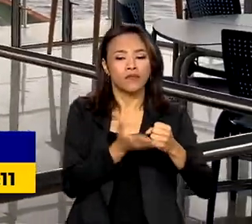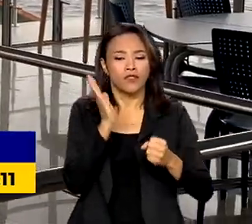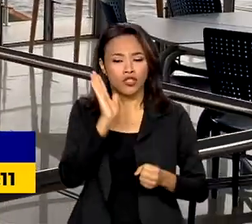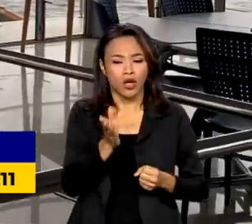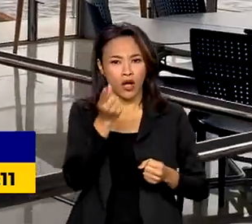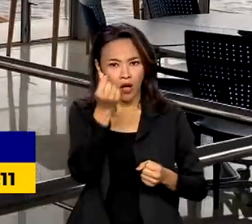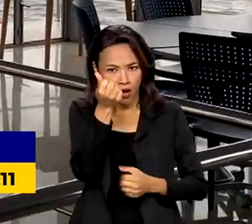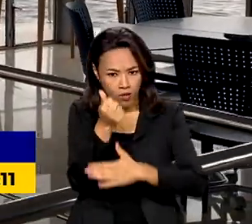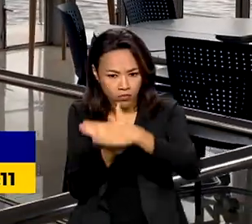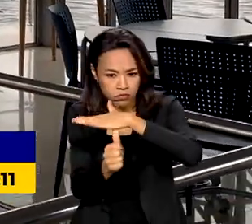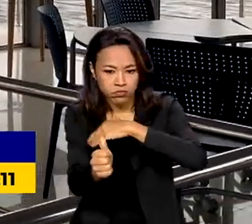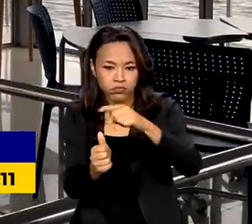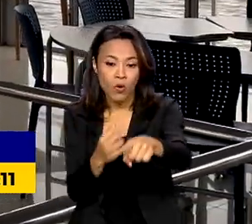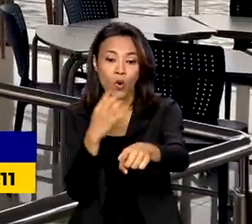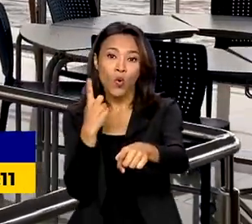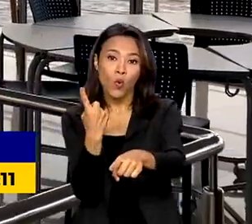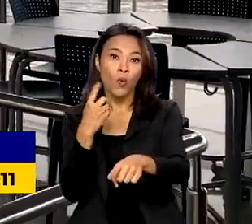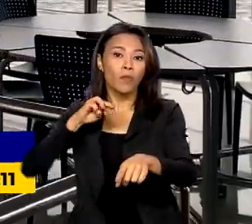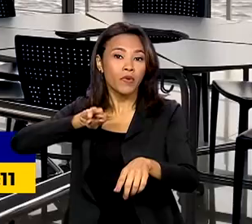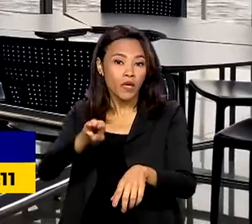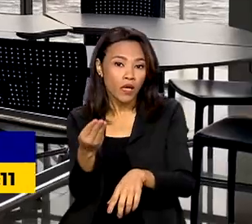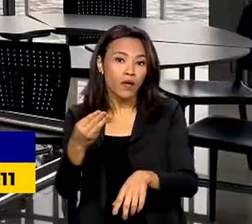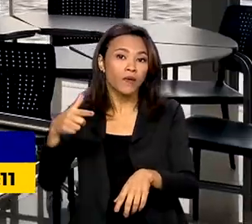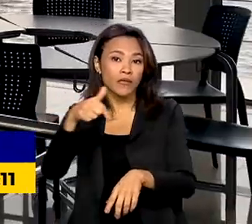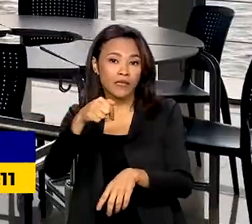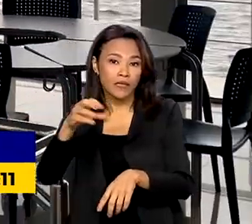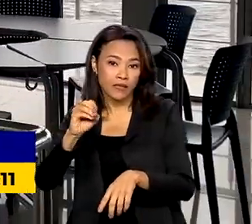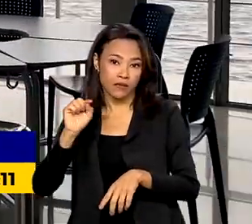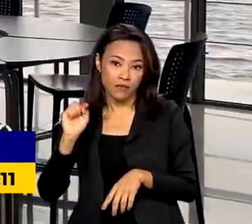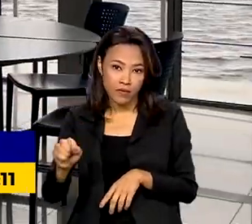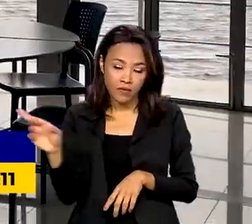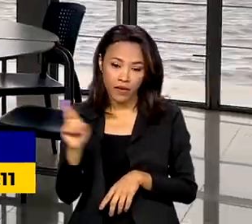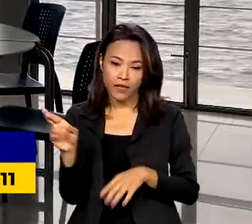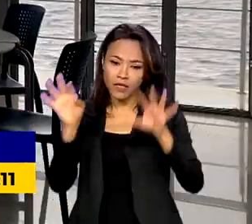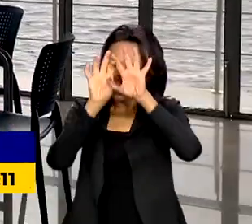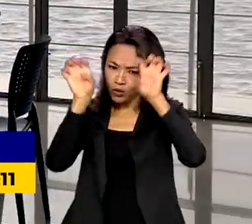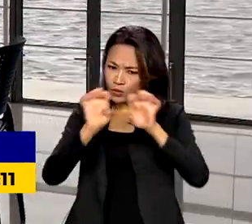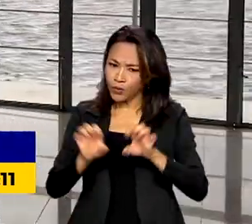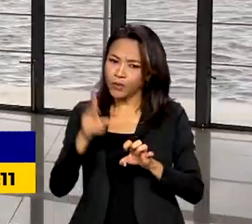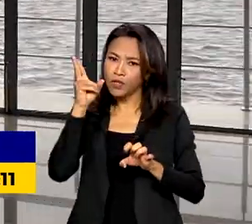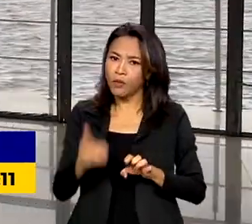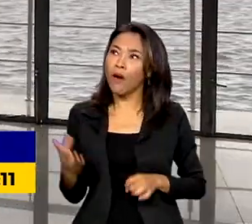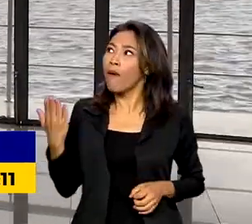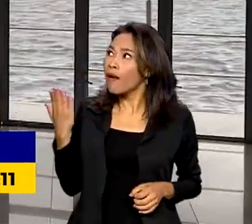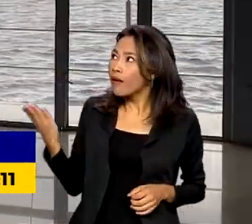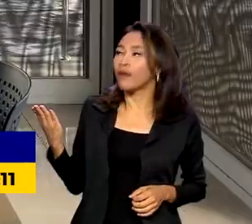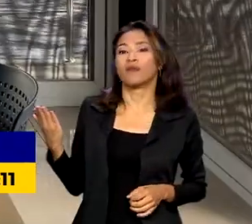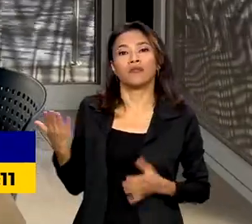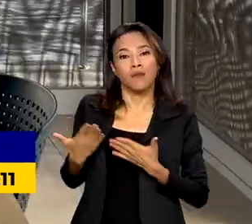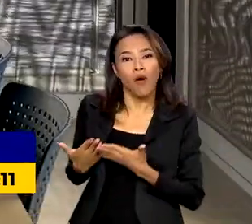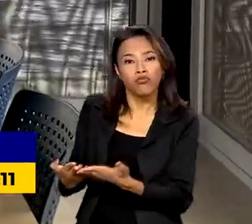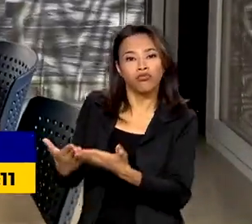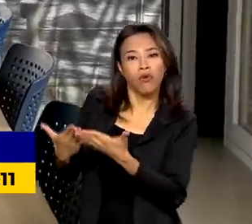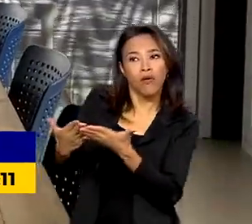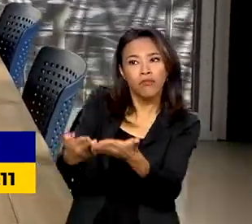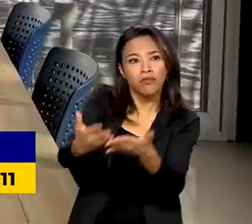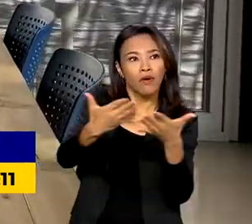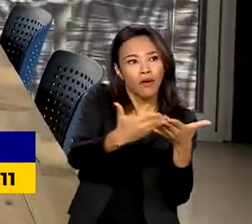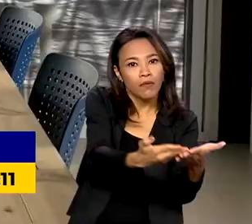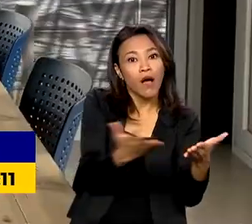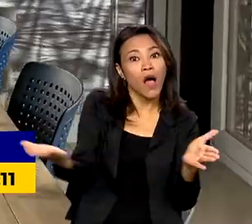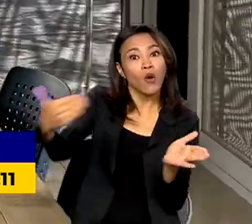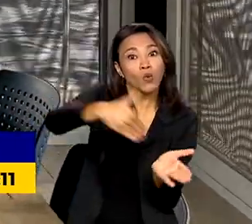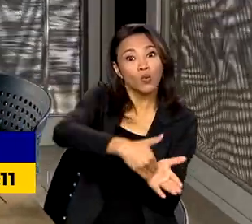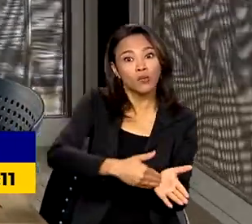investiu R 1,7 milhão em estruturas flutuantes na região. E a última, a